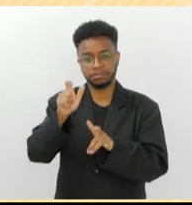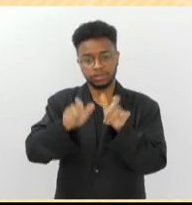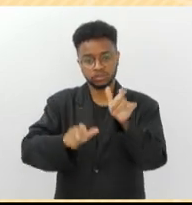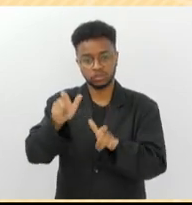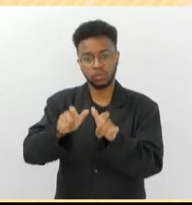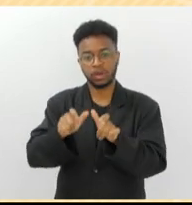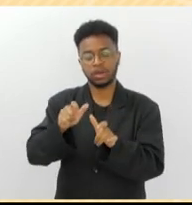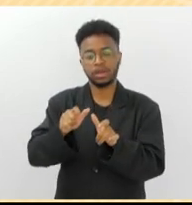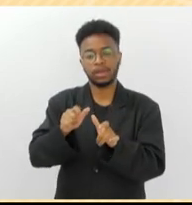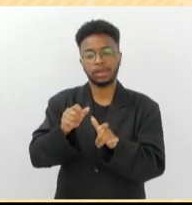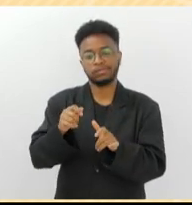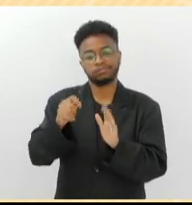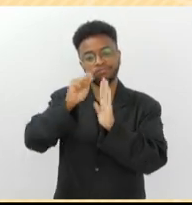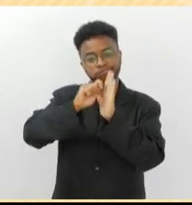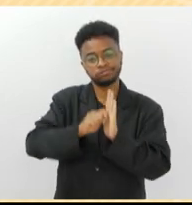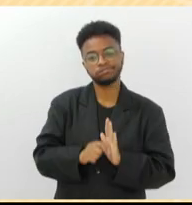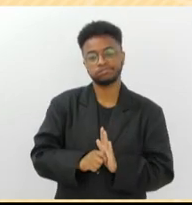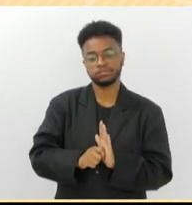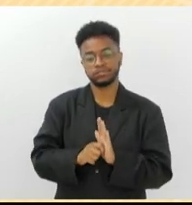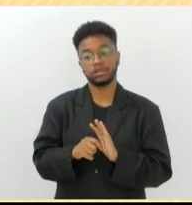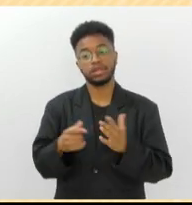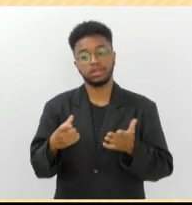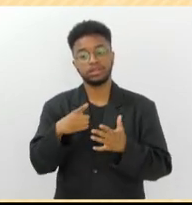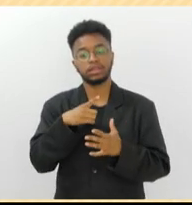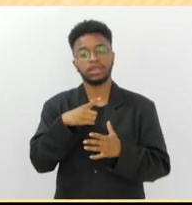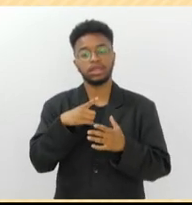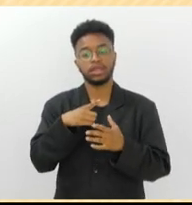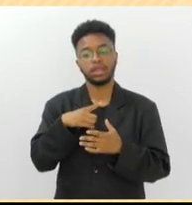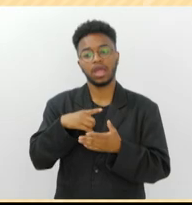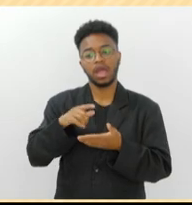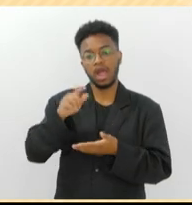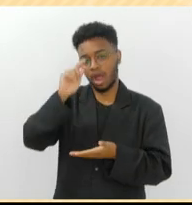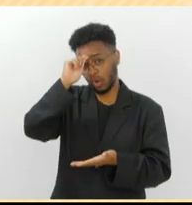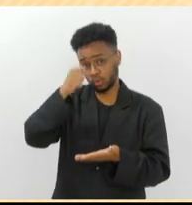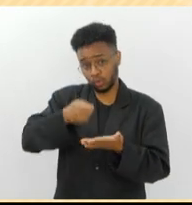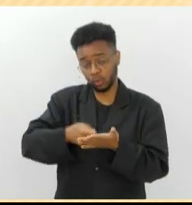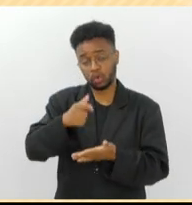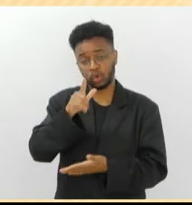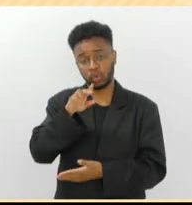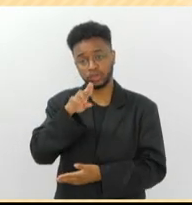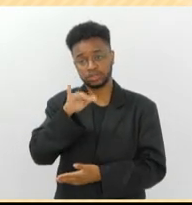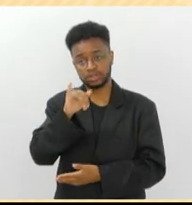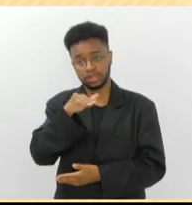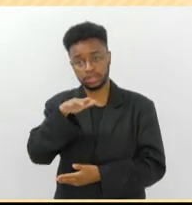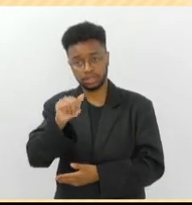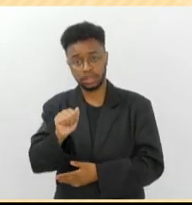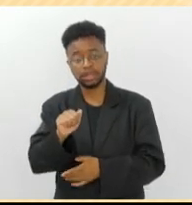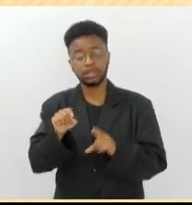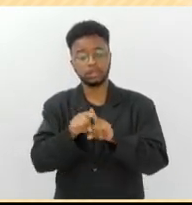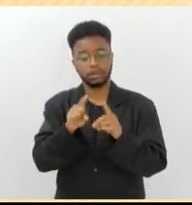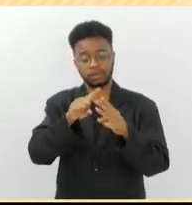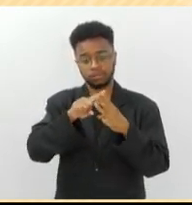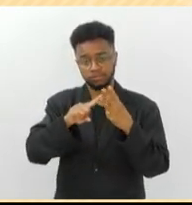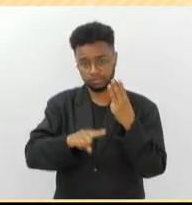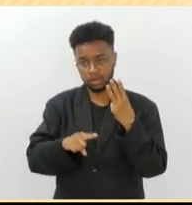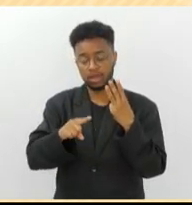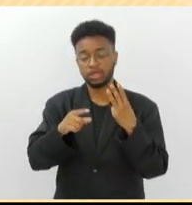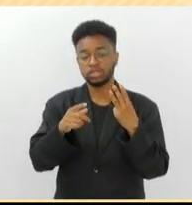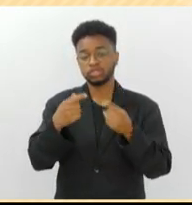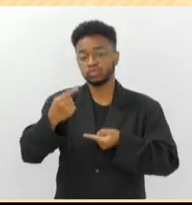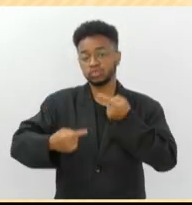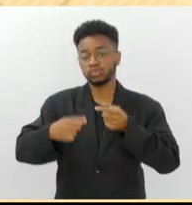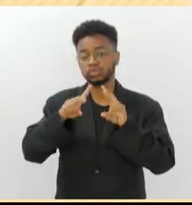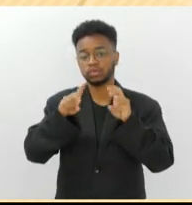Independentes. Durante o evento, as autoras Luciana Agnone, Gisele Fortes e Nátaly Gerrarte vão falar sobre os